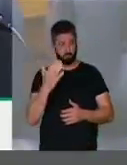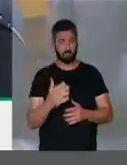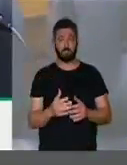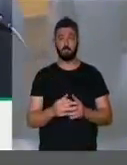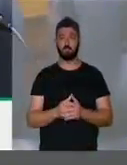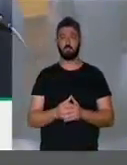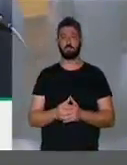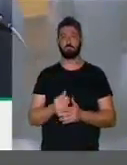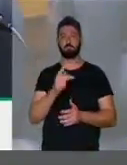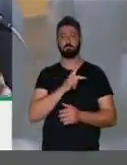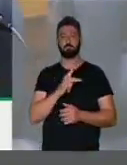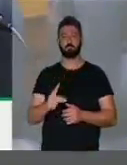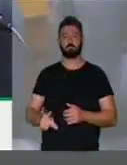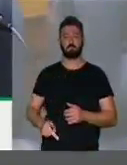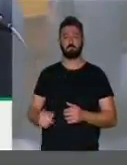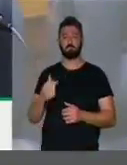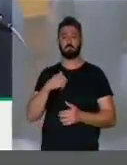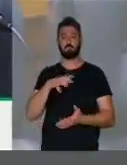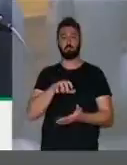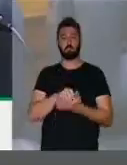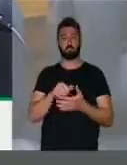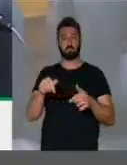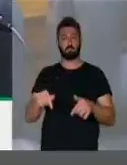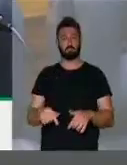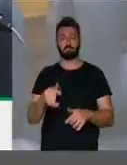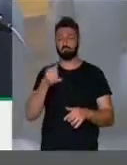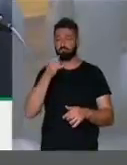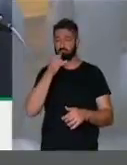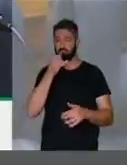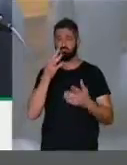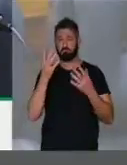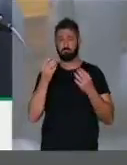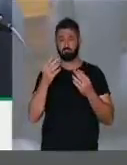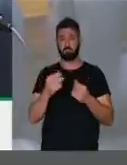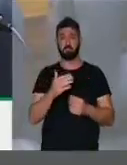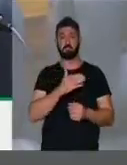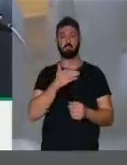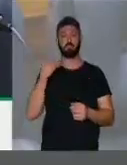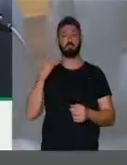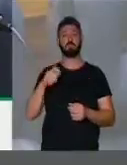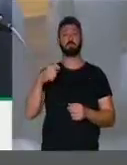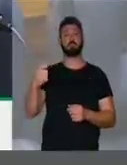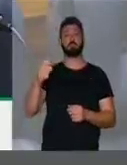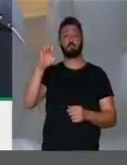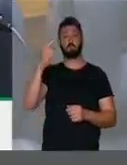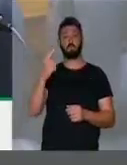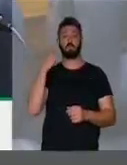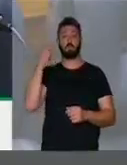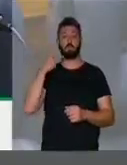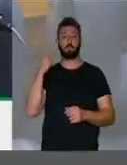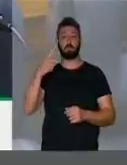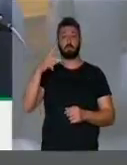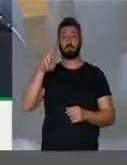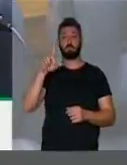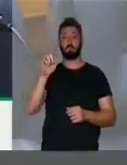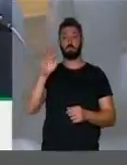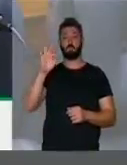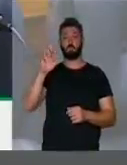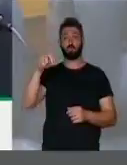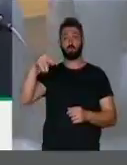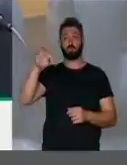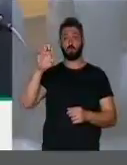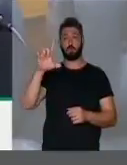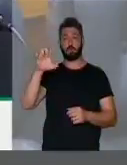Senhor presidente, eu registro com grande tristeza o falecimento do ex-vereador Paulo Fonteles